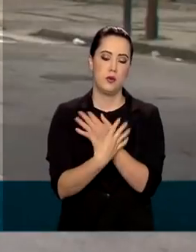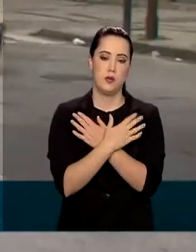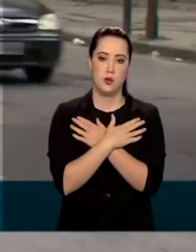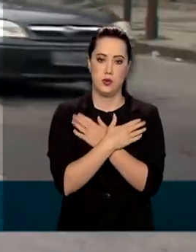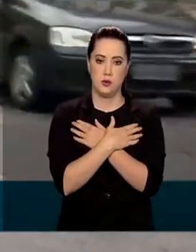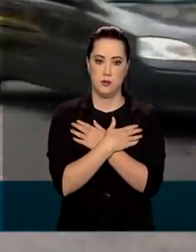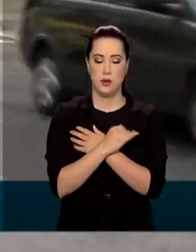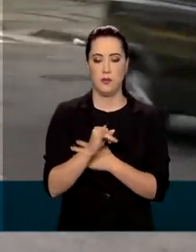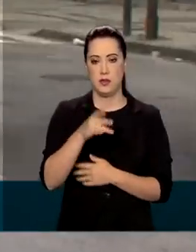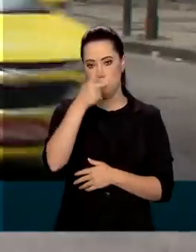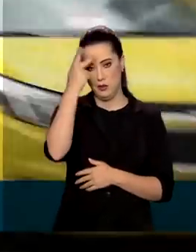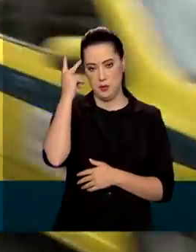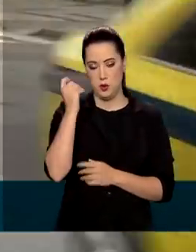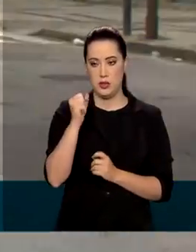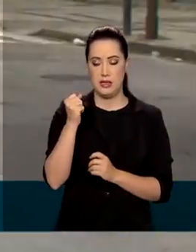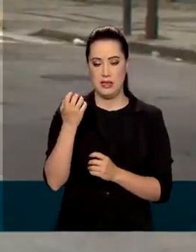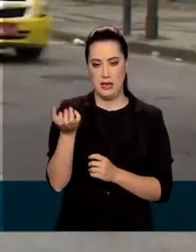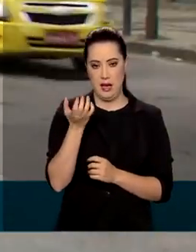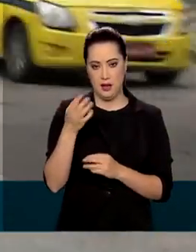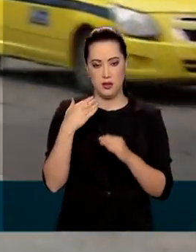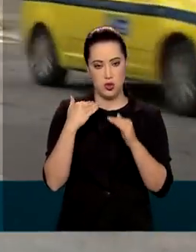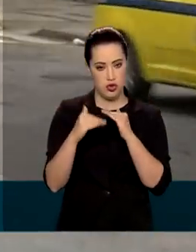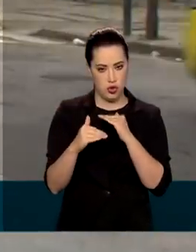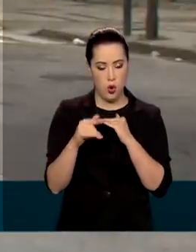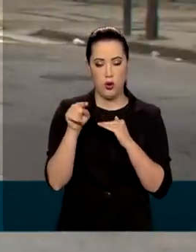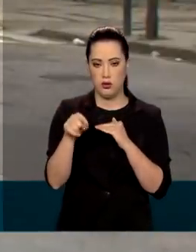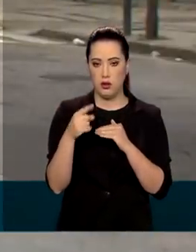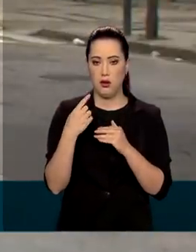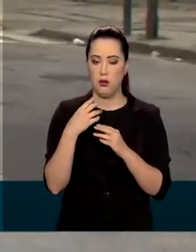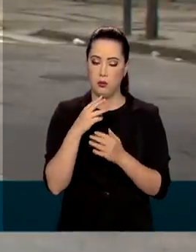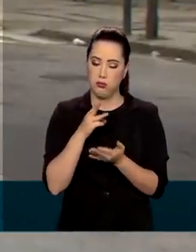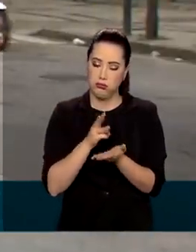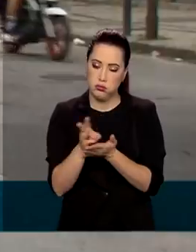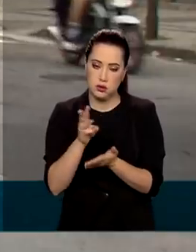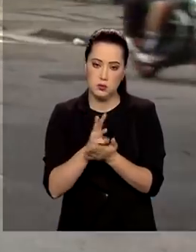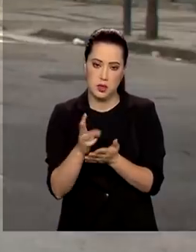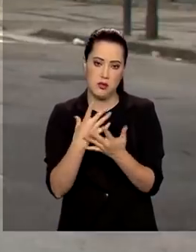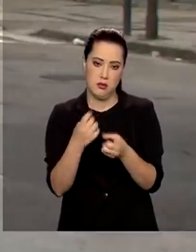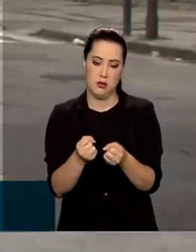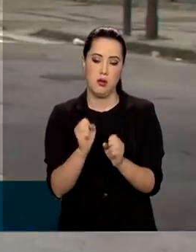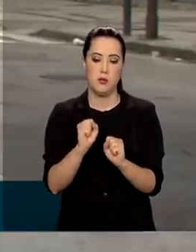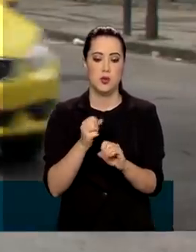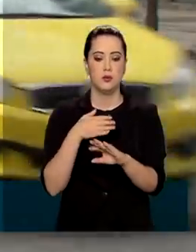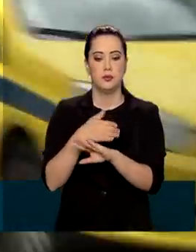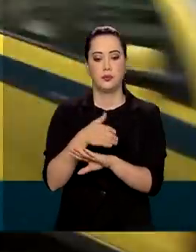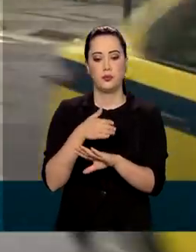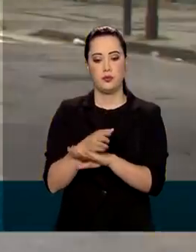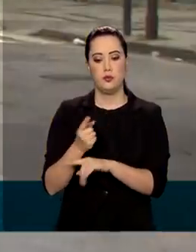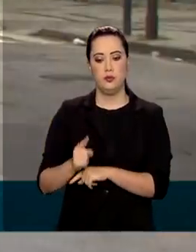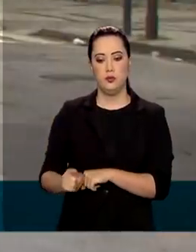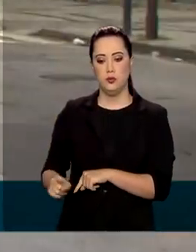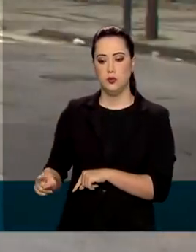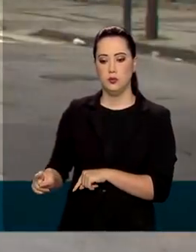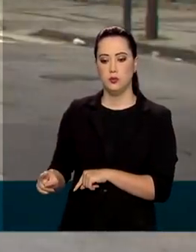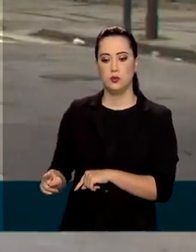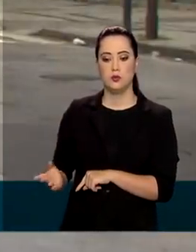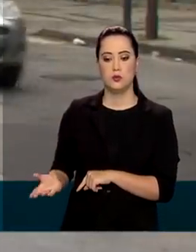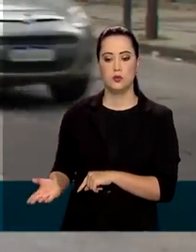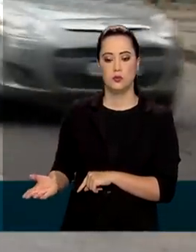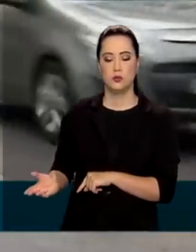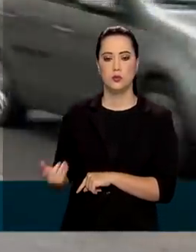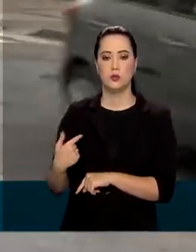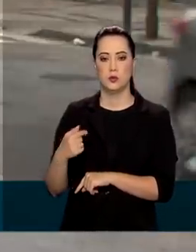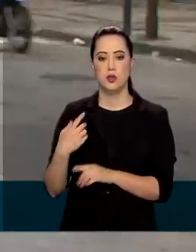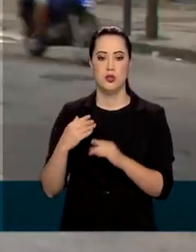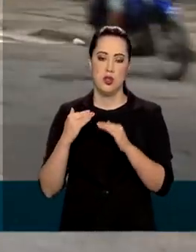Para quem quiser fazer a contestação dessa notificação, basta entrar no site do Dataprev até o dia 31